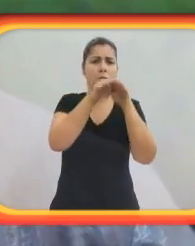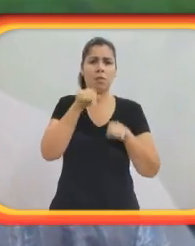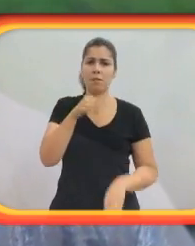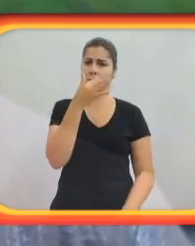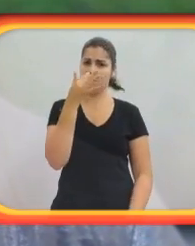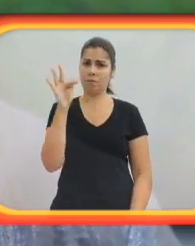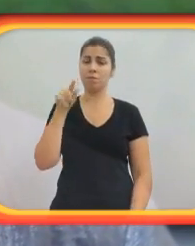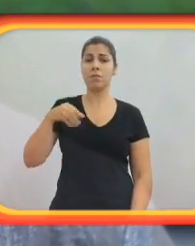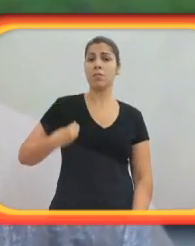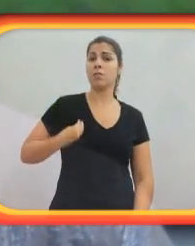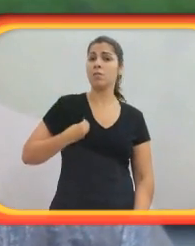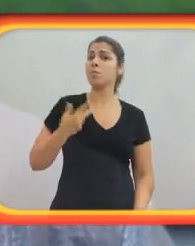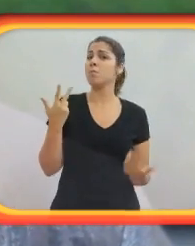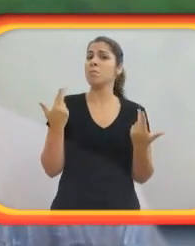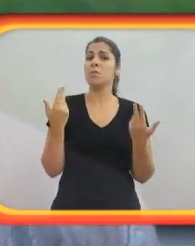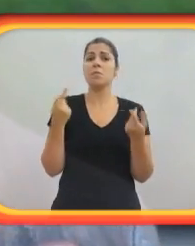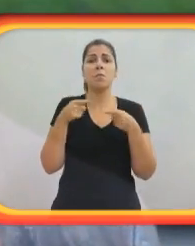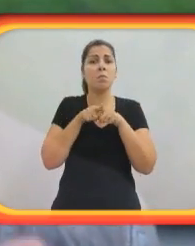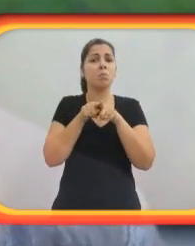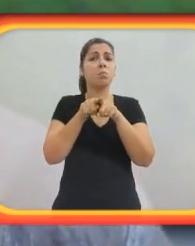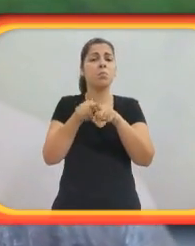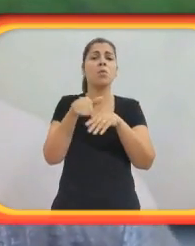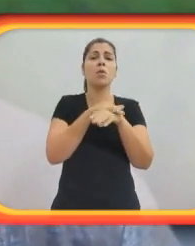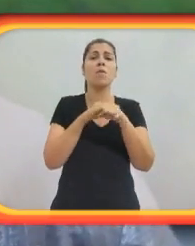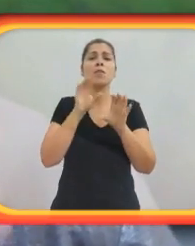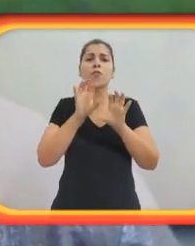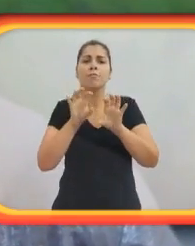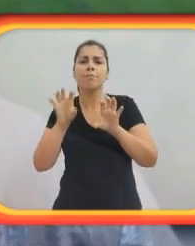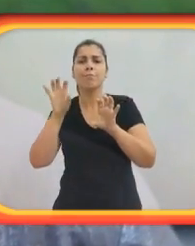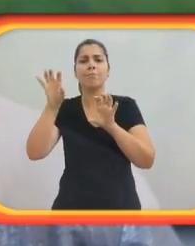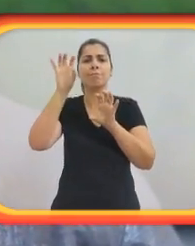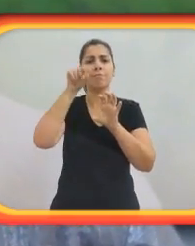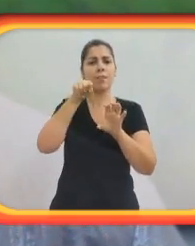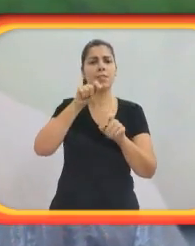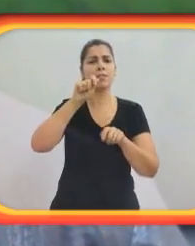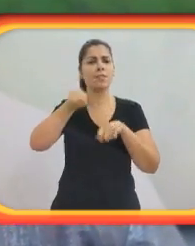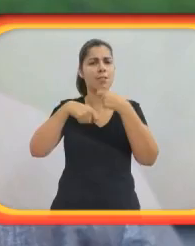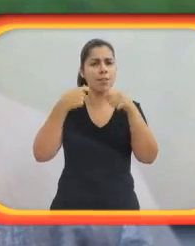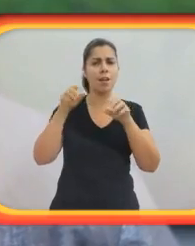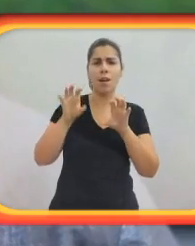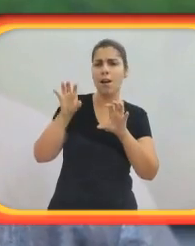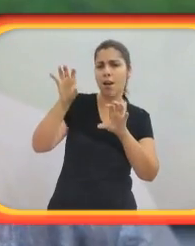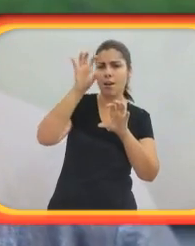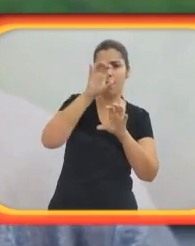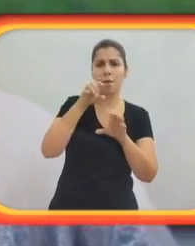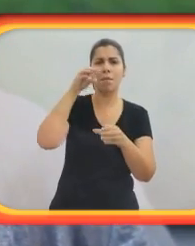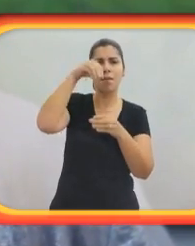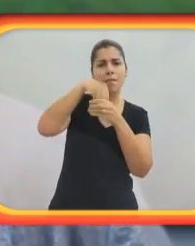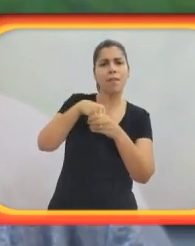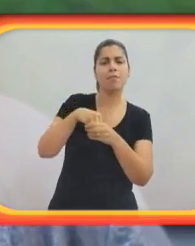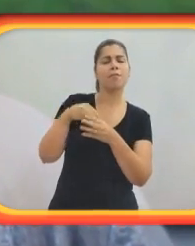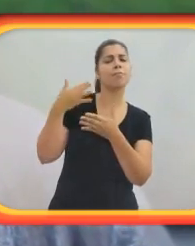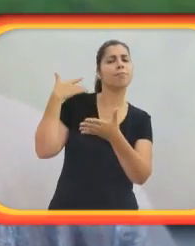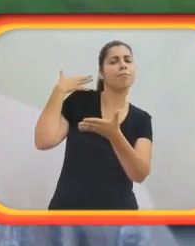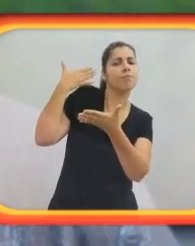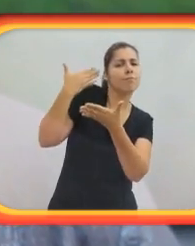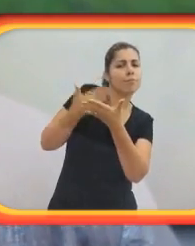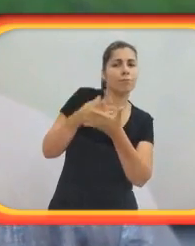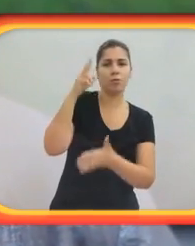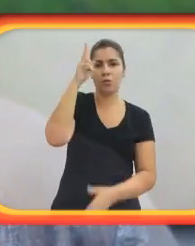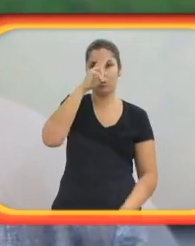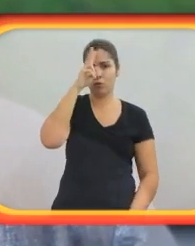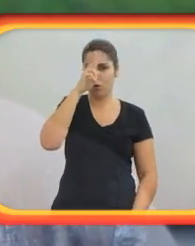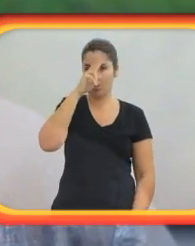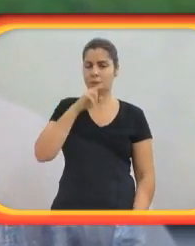por exemplo, mercado ou astronomia. Para recolher esses sinais, publicar nos sites na internet e, no final, convidar os